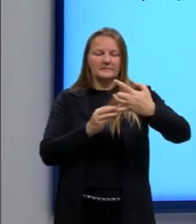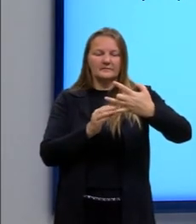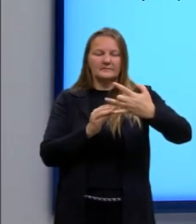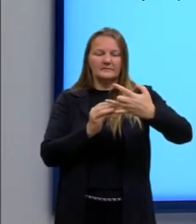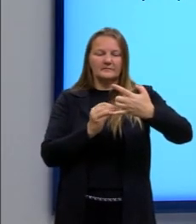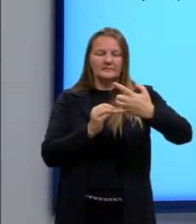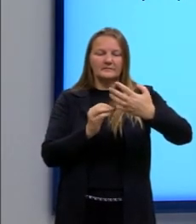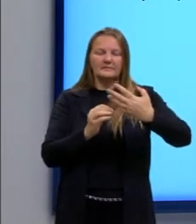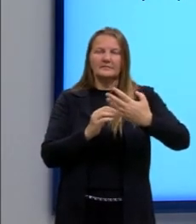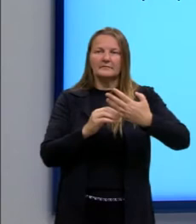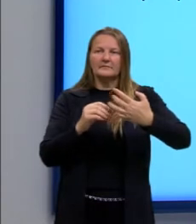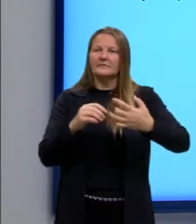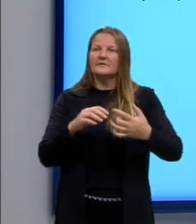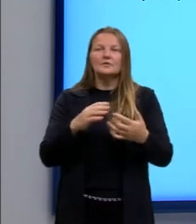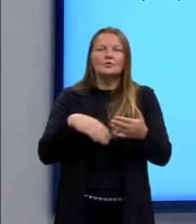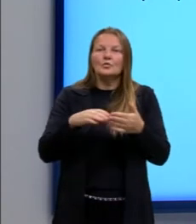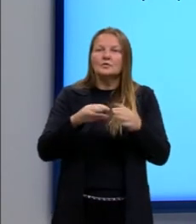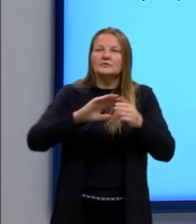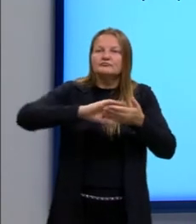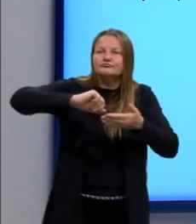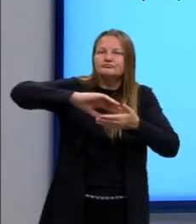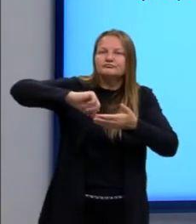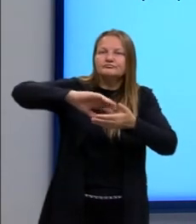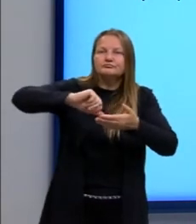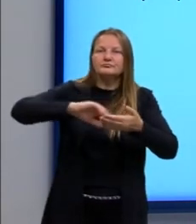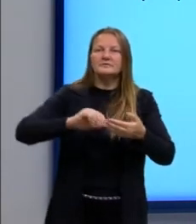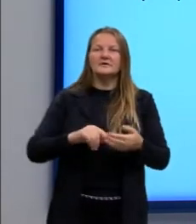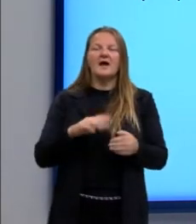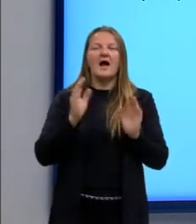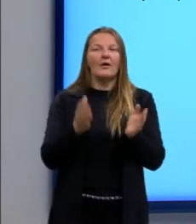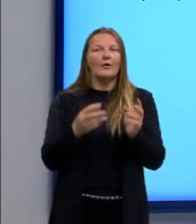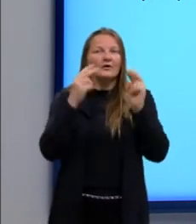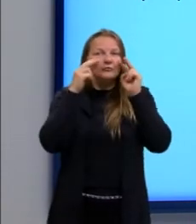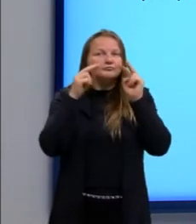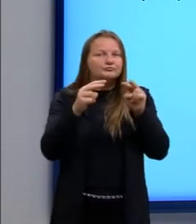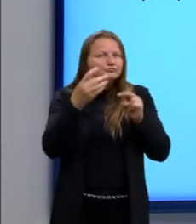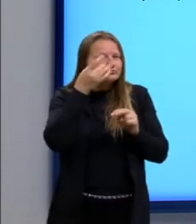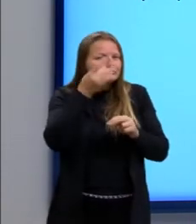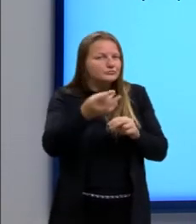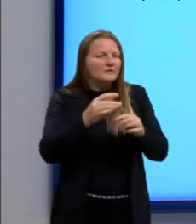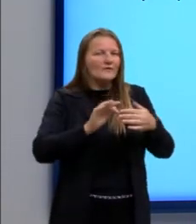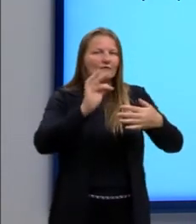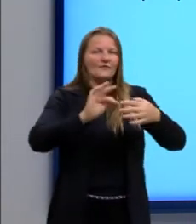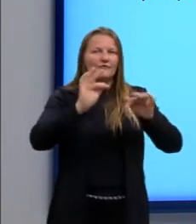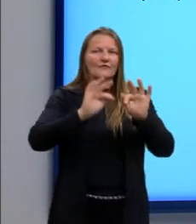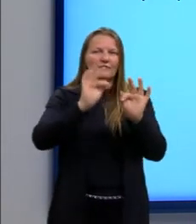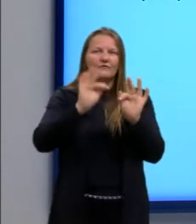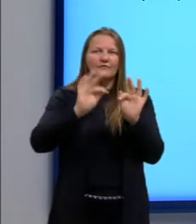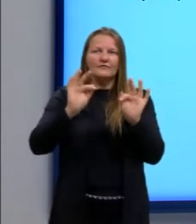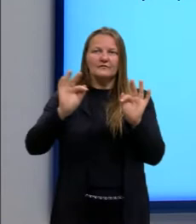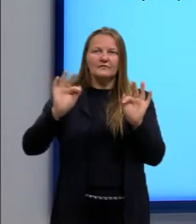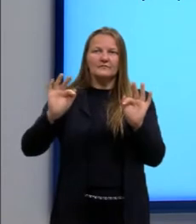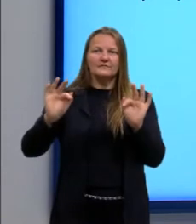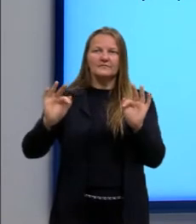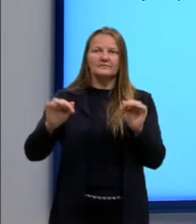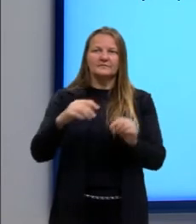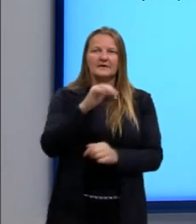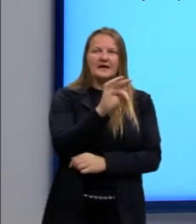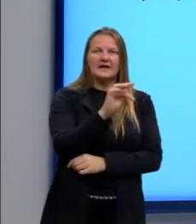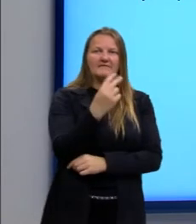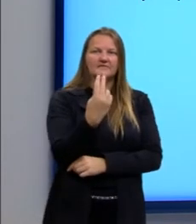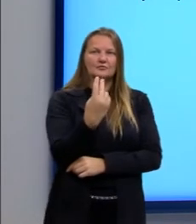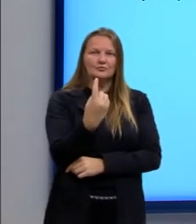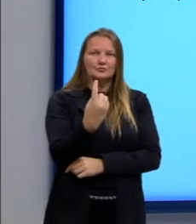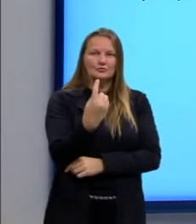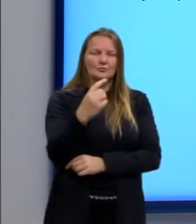certo? E agora a gente tem que olhar para a frequência, que é o que está pedindo. Então, a gente vai ter F1 menor